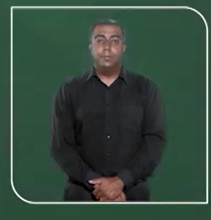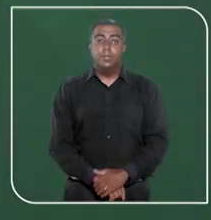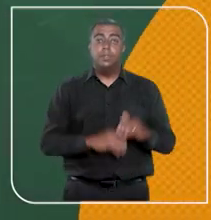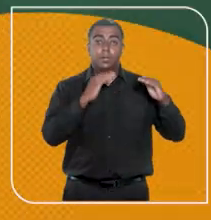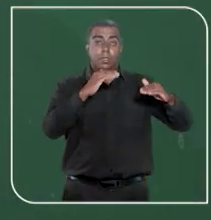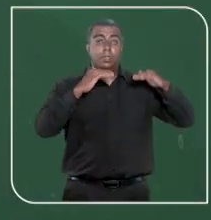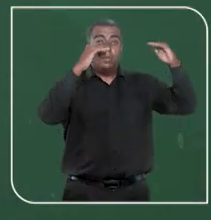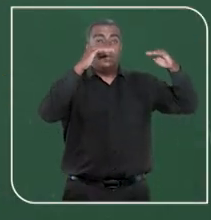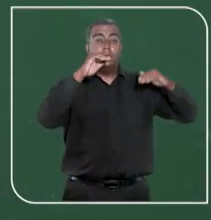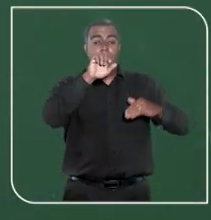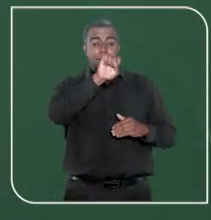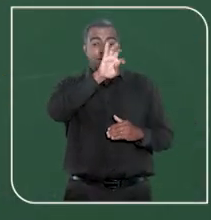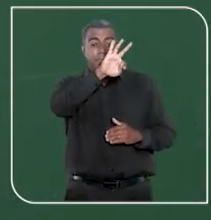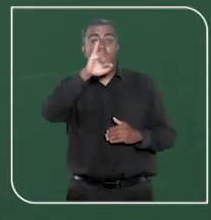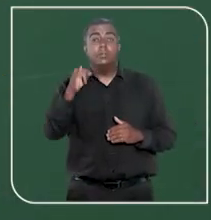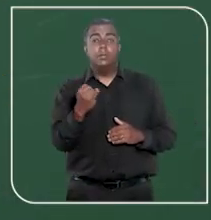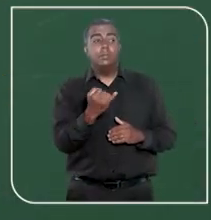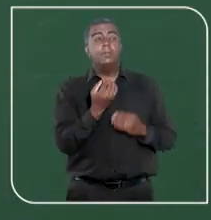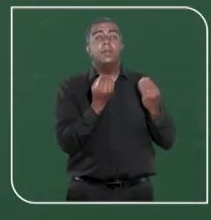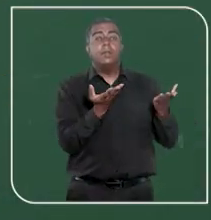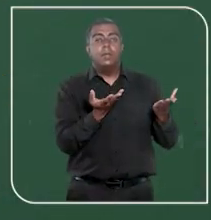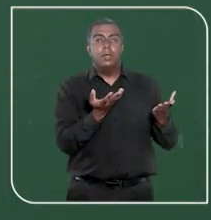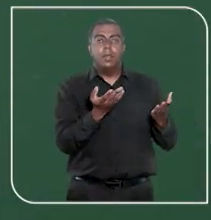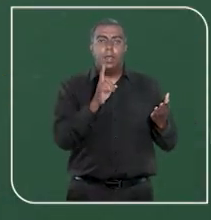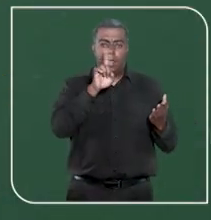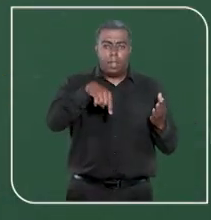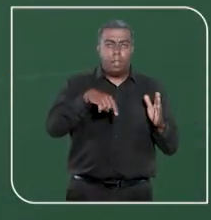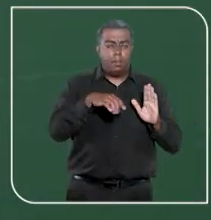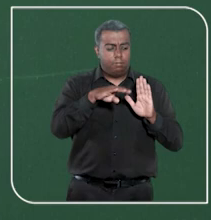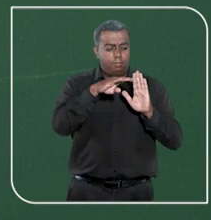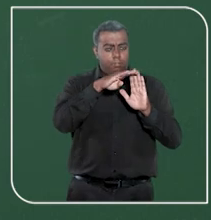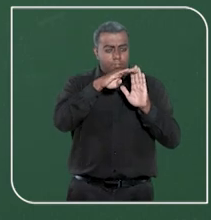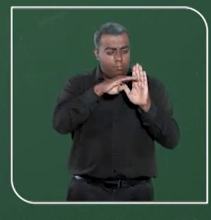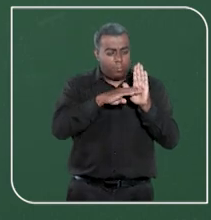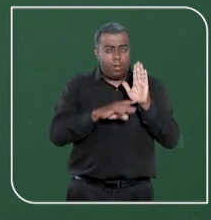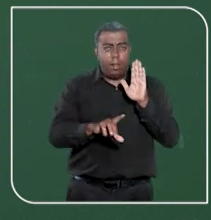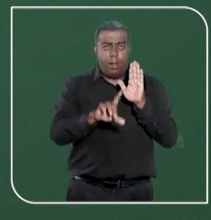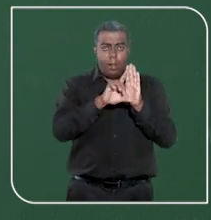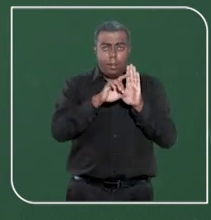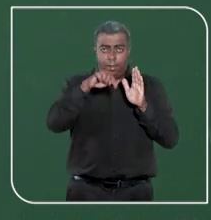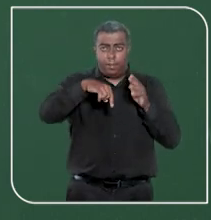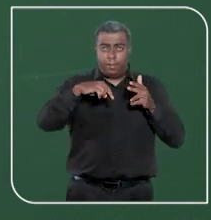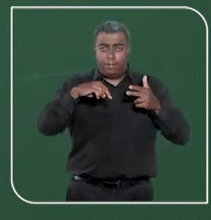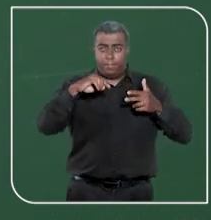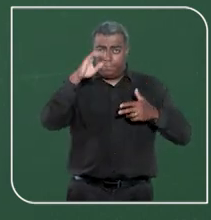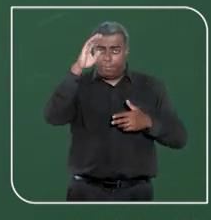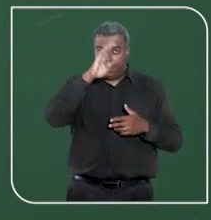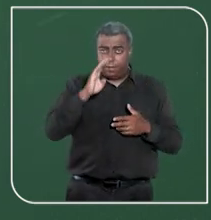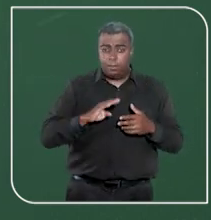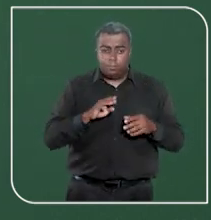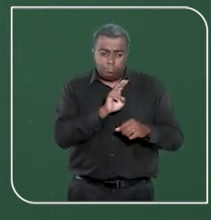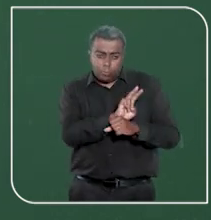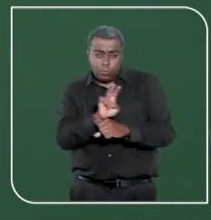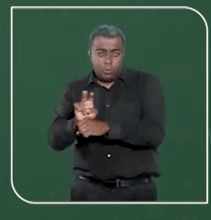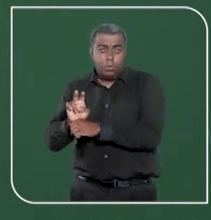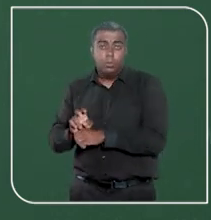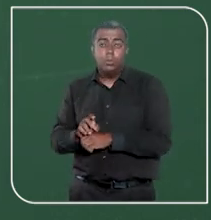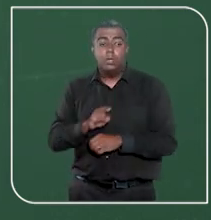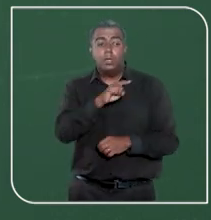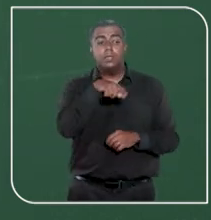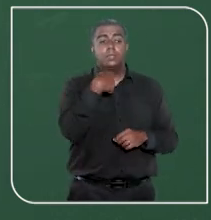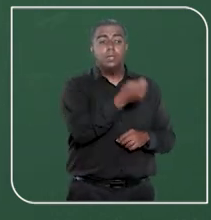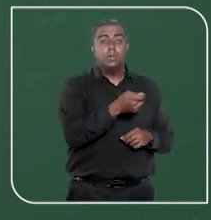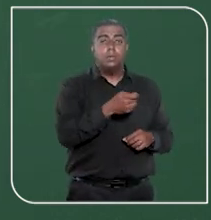O Superior Tribunal de Justiça tem a função de zelar pela uniformidade da legislação federal. Ele é chamado de